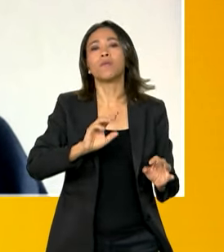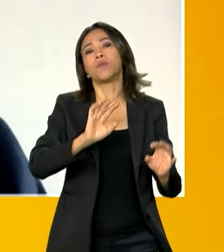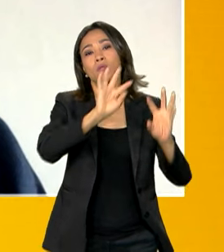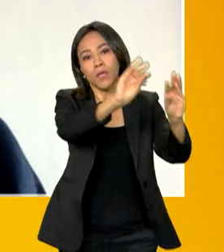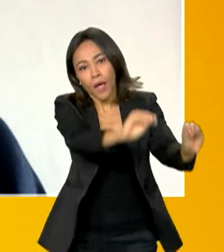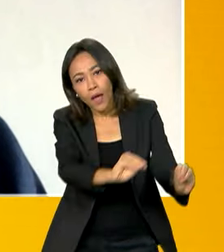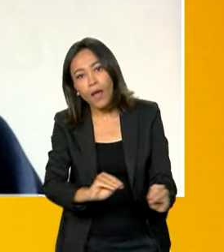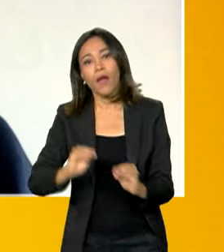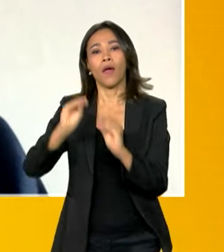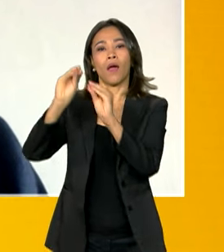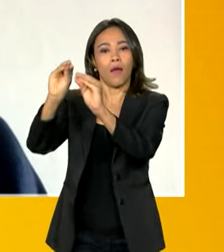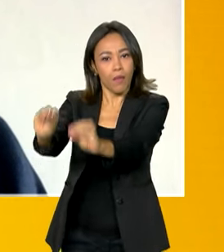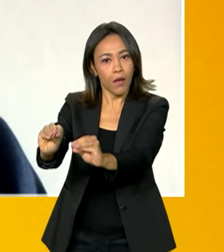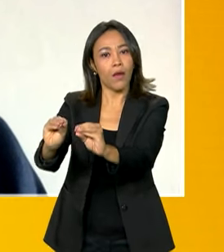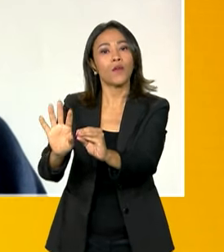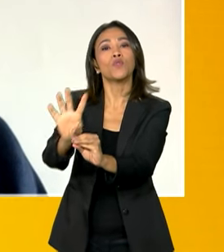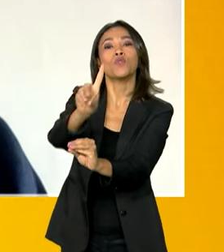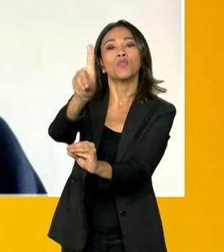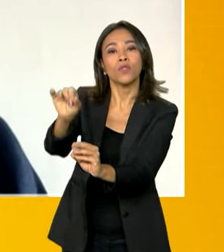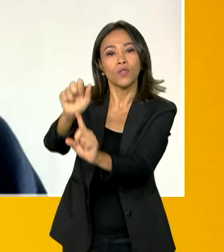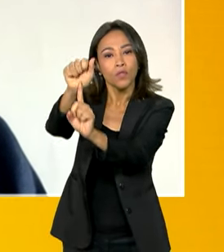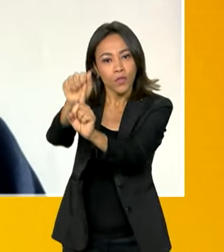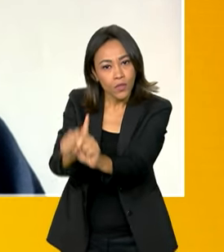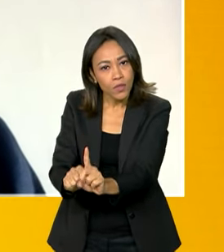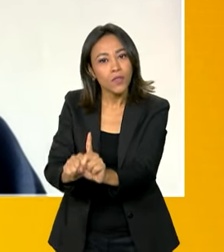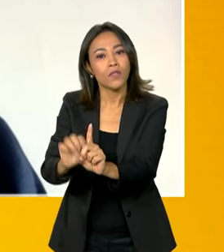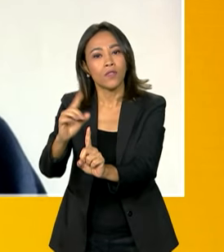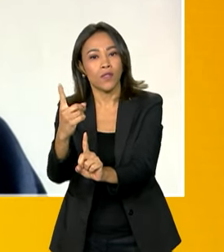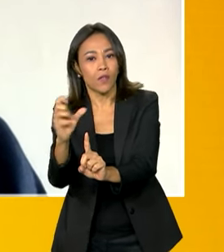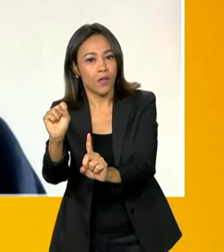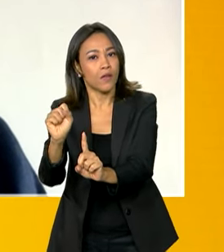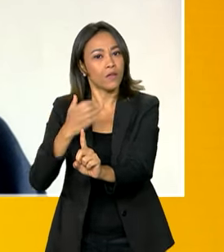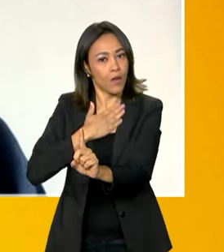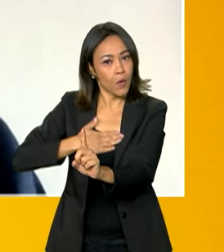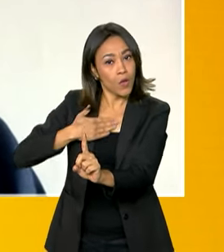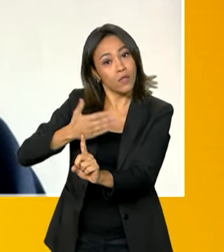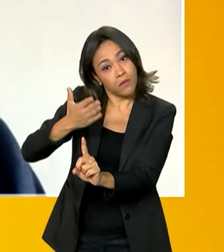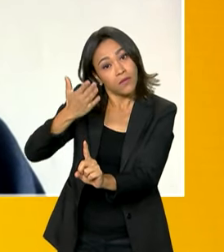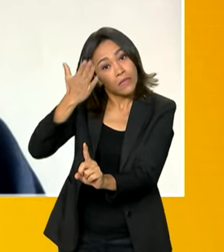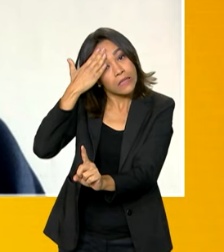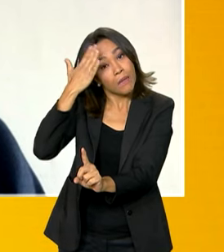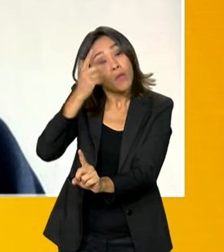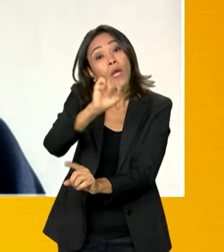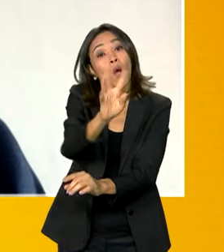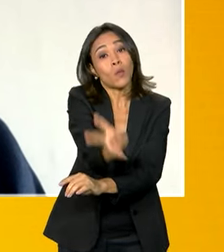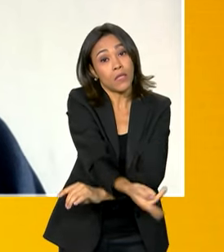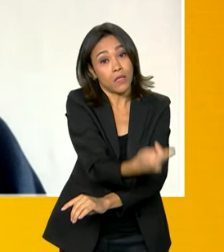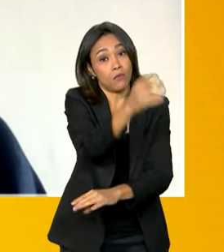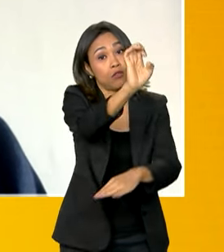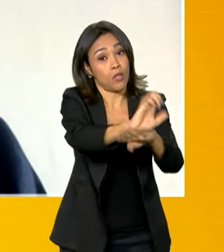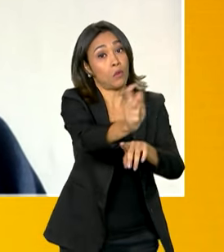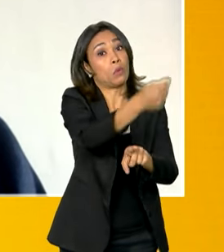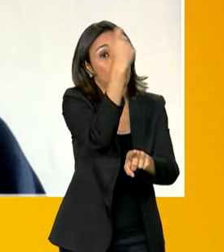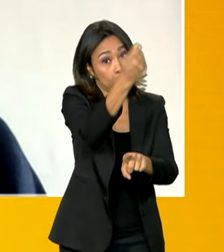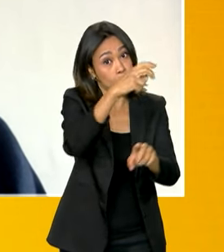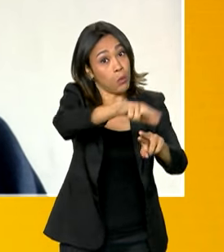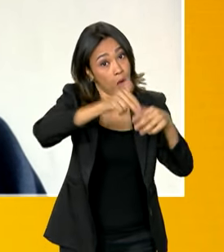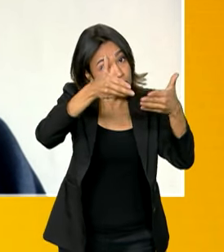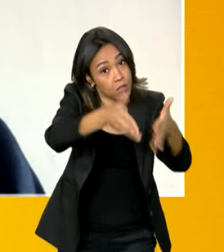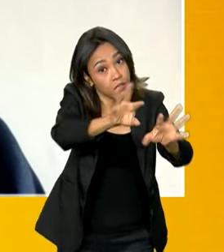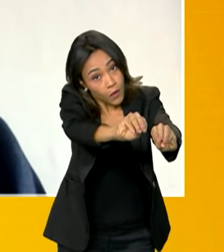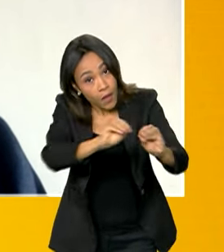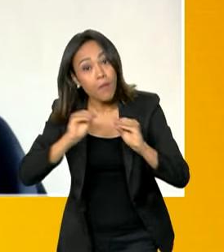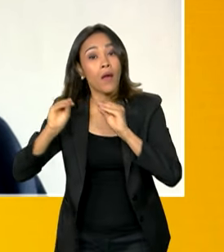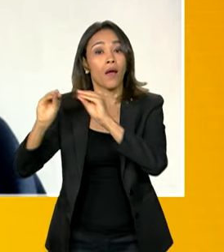conseguimos remarcar as datas, inclusive considerando a própria situação do Rio Grande do Sul, conforme você já citou. Vamos fazer a